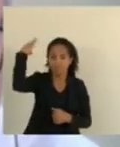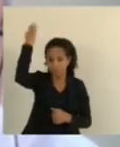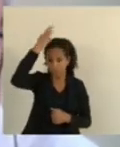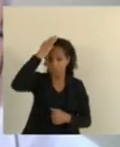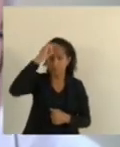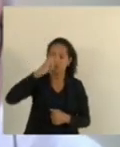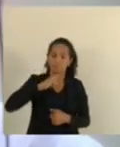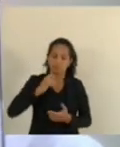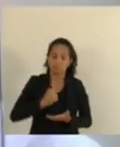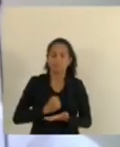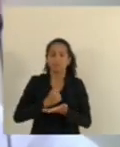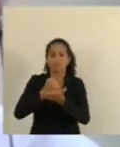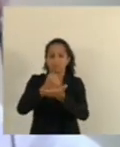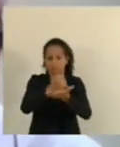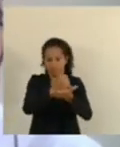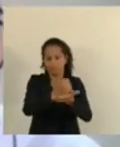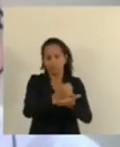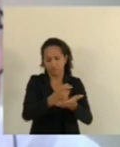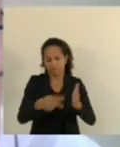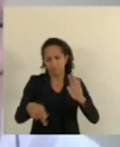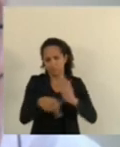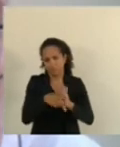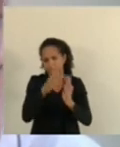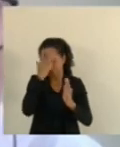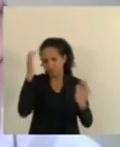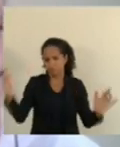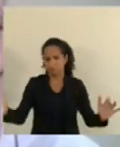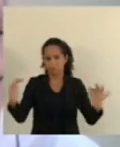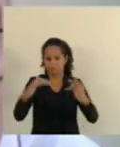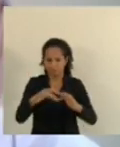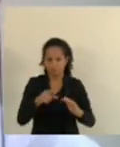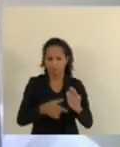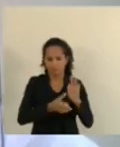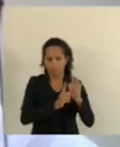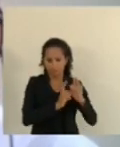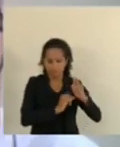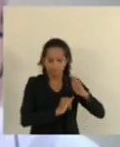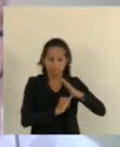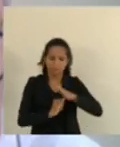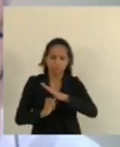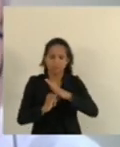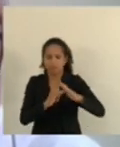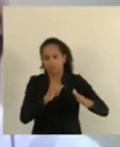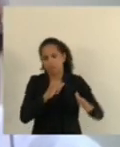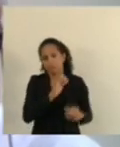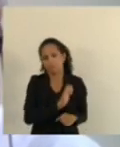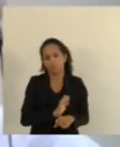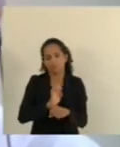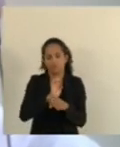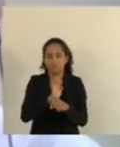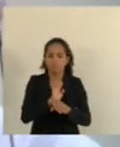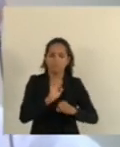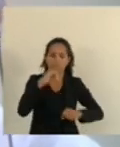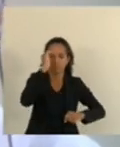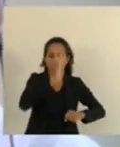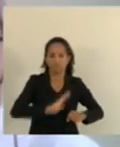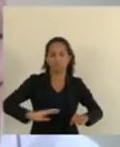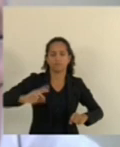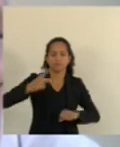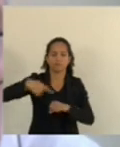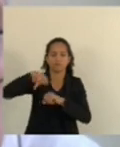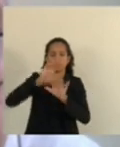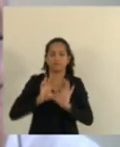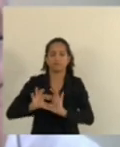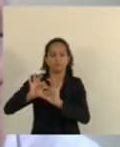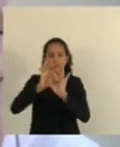rede De apoio A migrantes Que reúne Instituições Estaduais Nacionais E internacionais Para dar